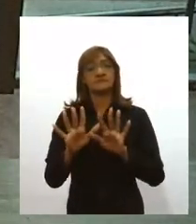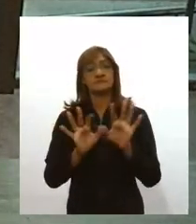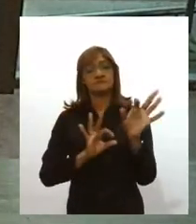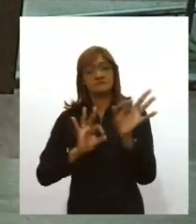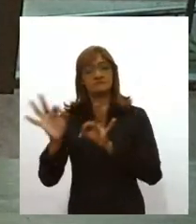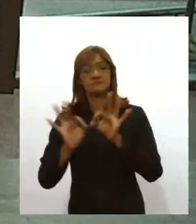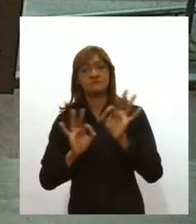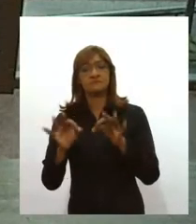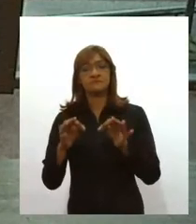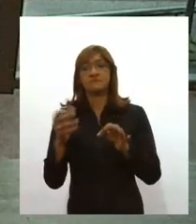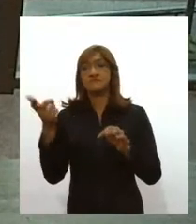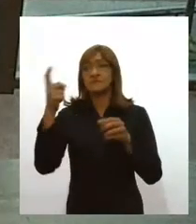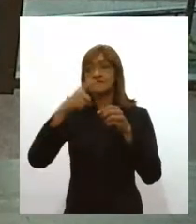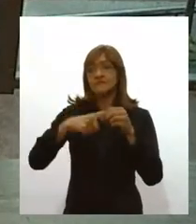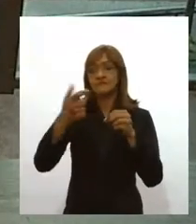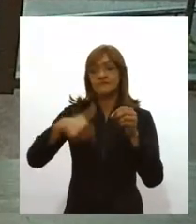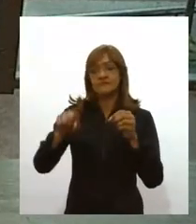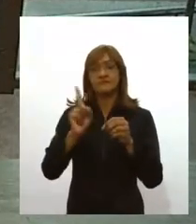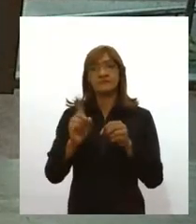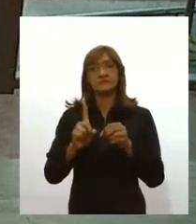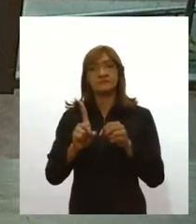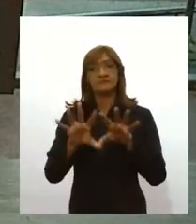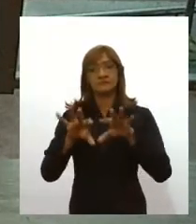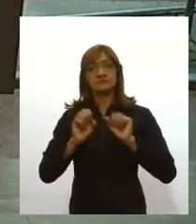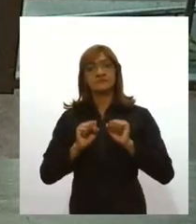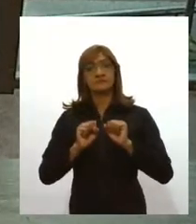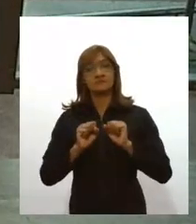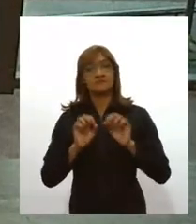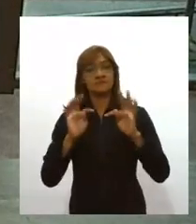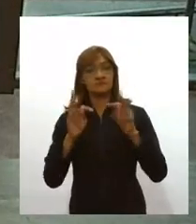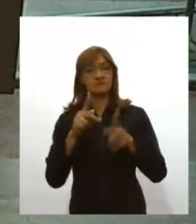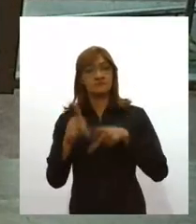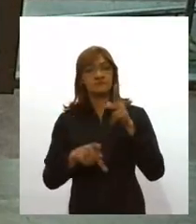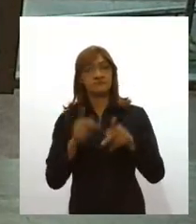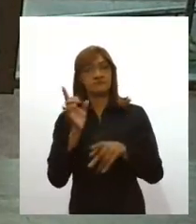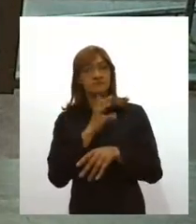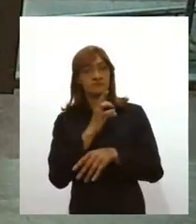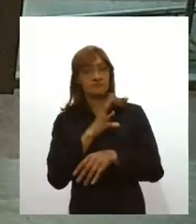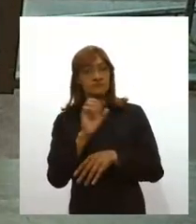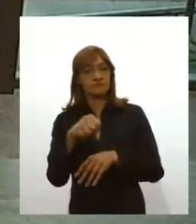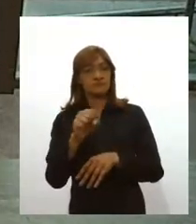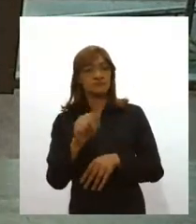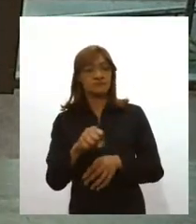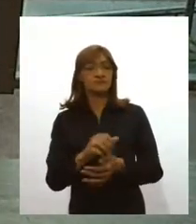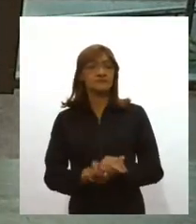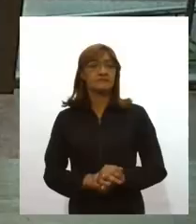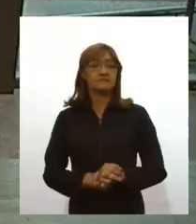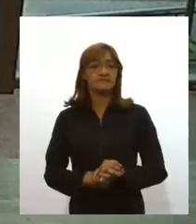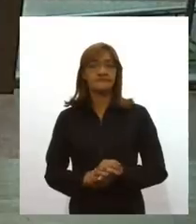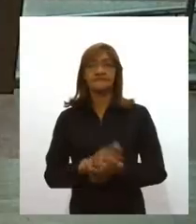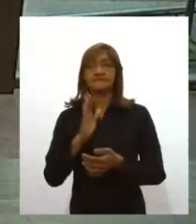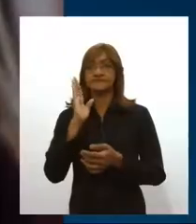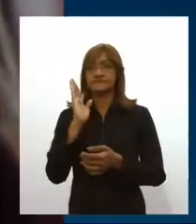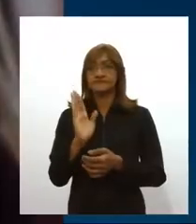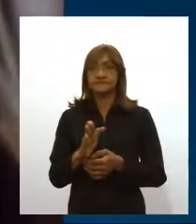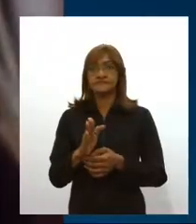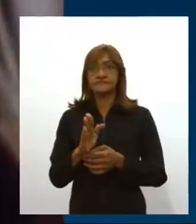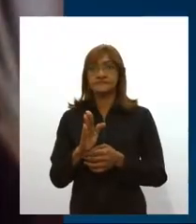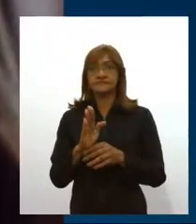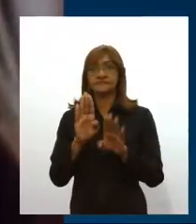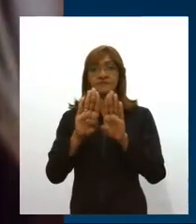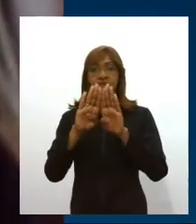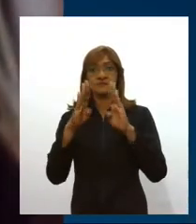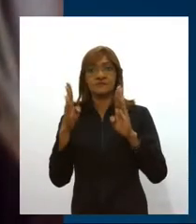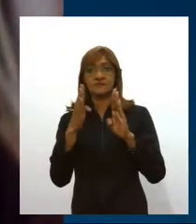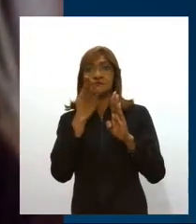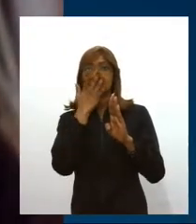reinfecção, que é o que todos temem, né? Isso. A bandeira, a primeira bandeira de abertura, a bandeira